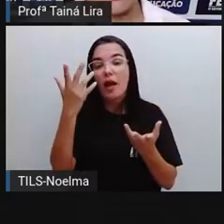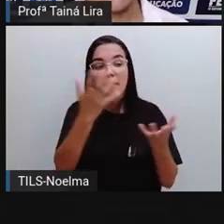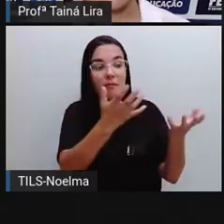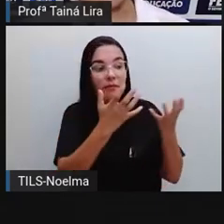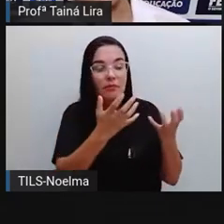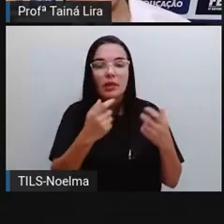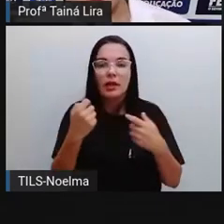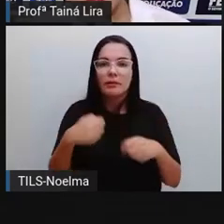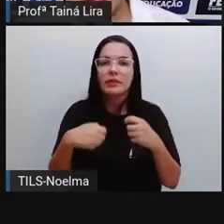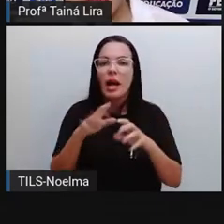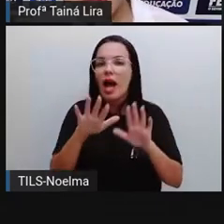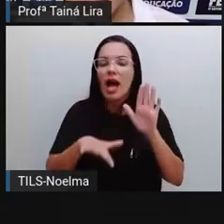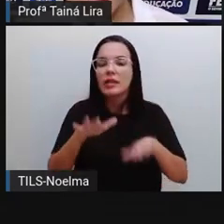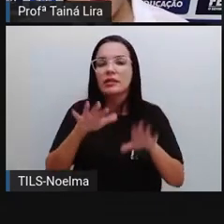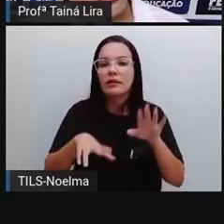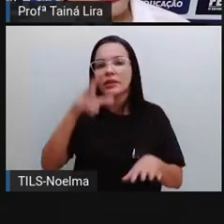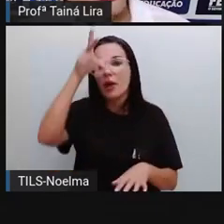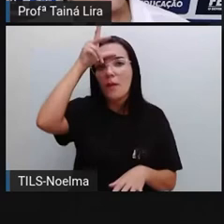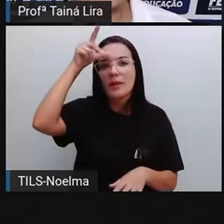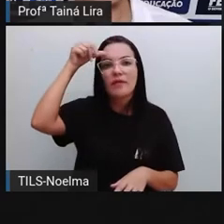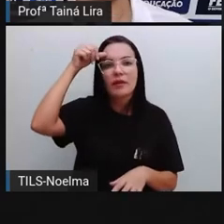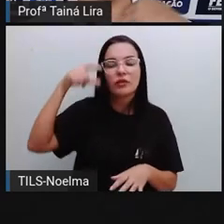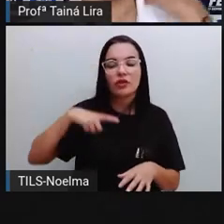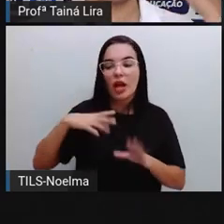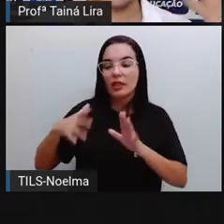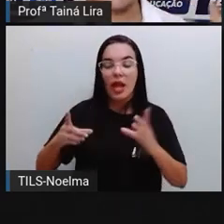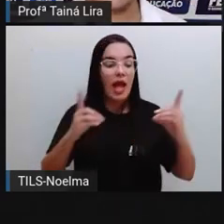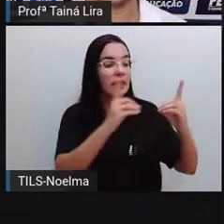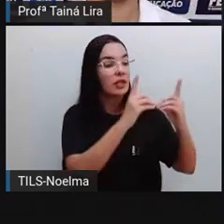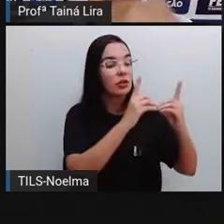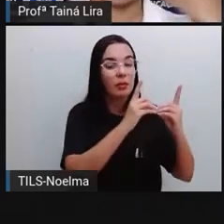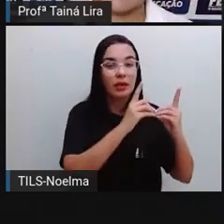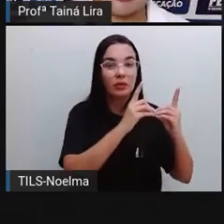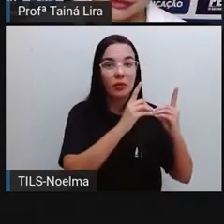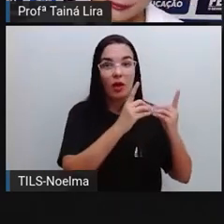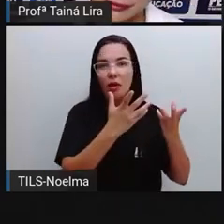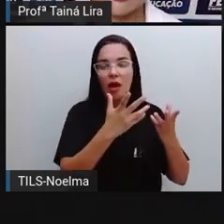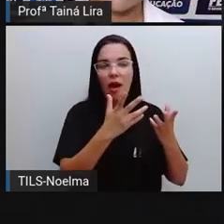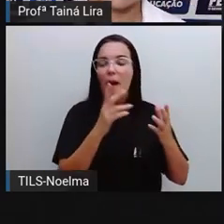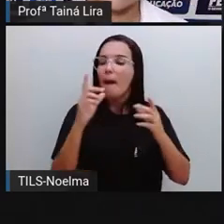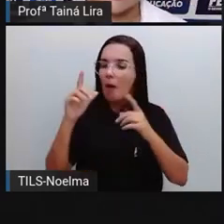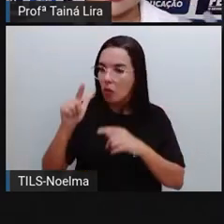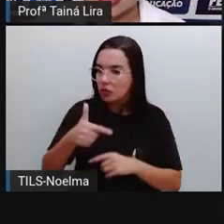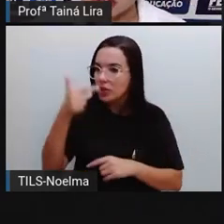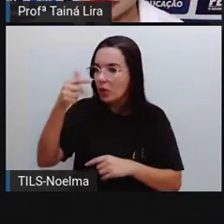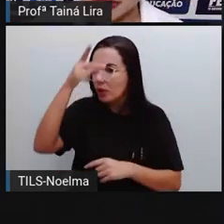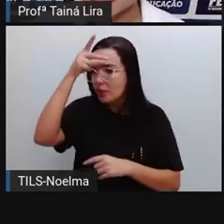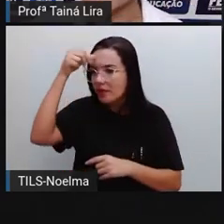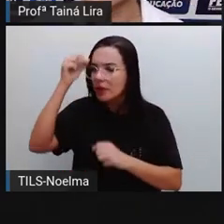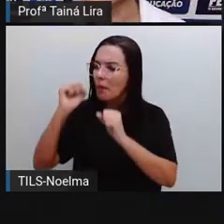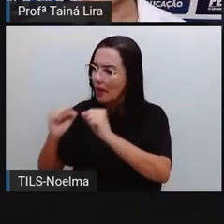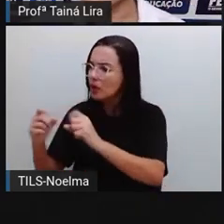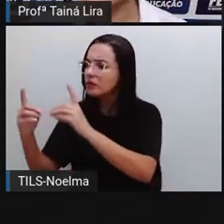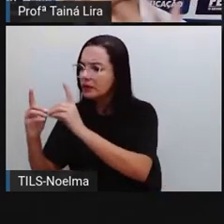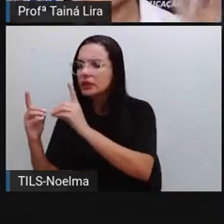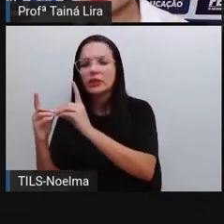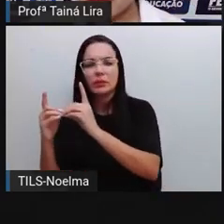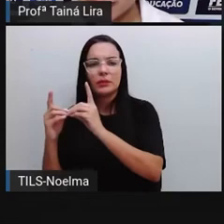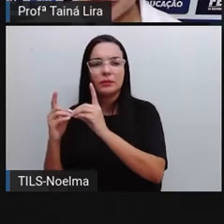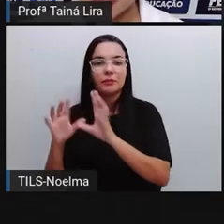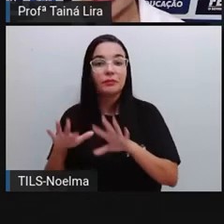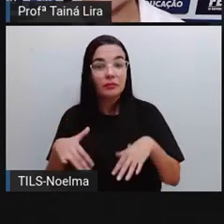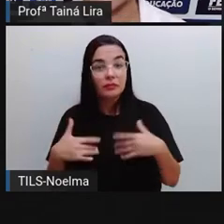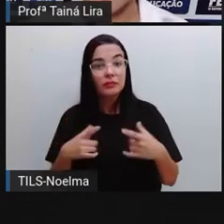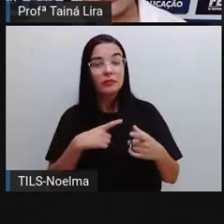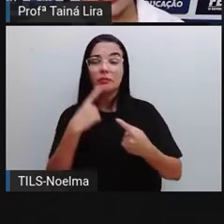Às vezes o prefeito já está fazendo um outro atendimento, chega uma outra autoridade, o vice-prefeito pode fazer aquele atendimento, tá? Então, tem